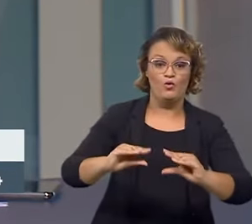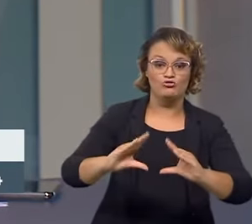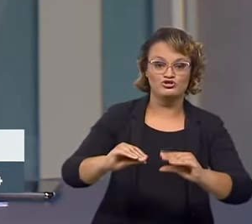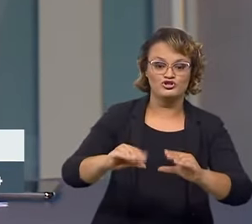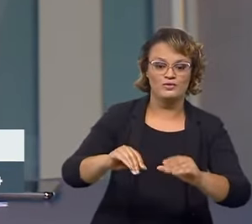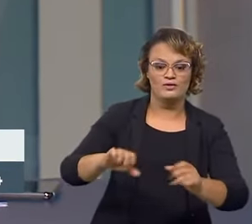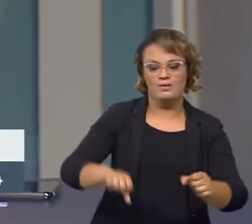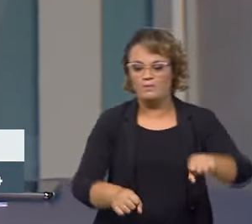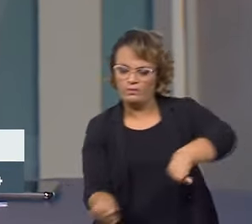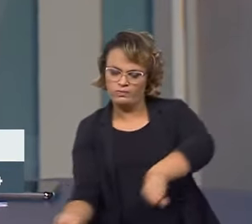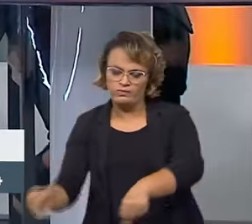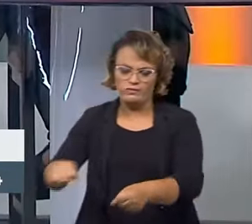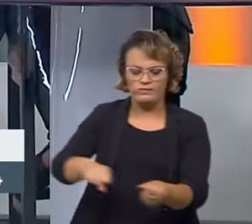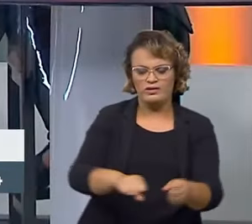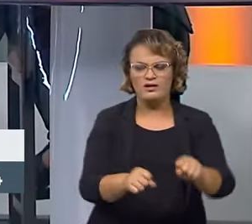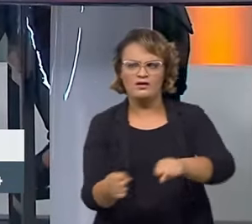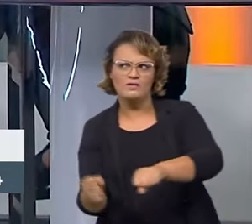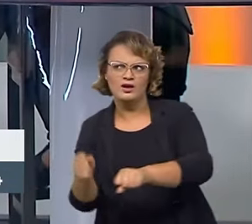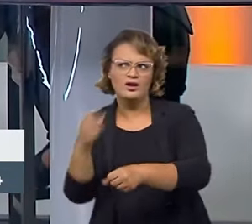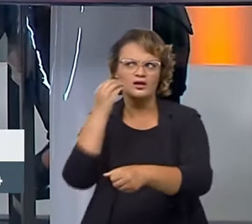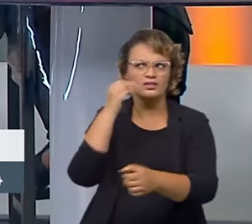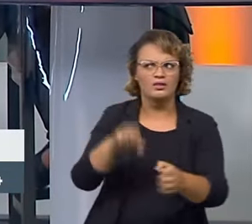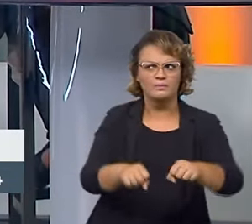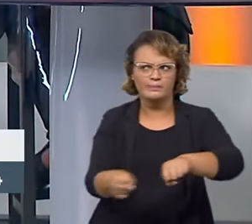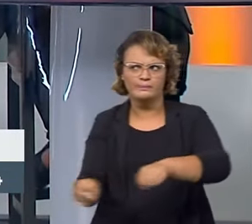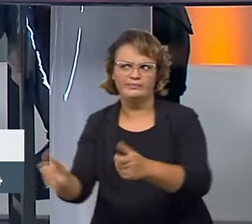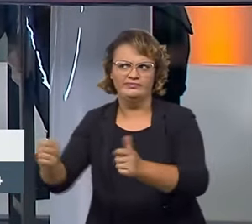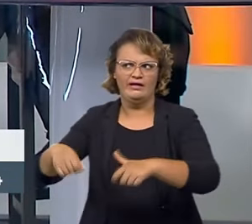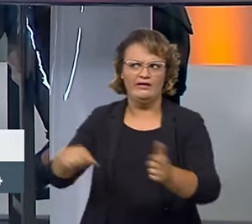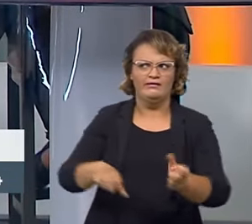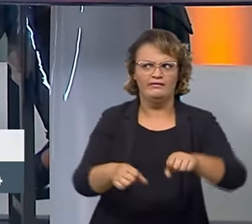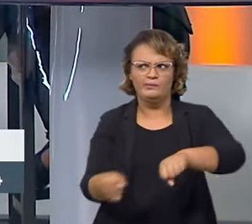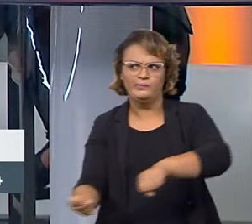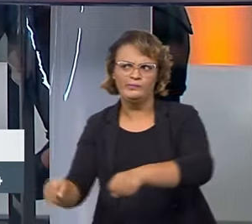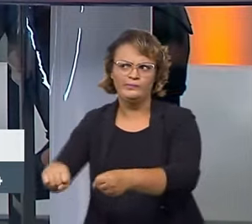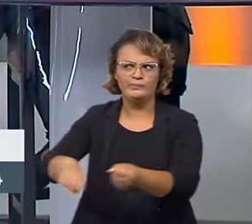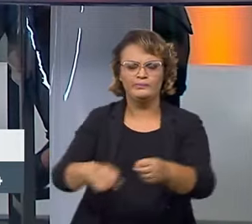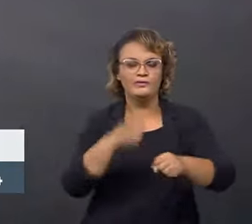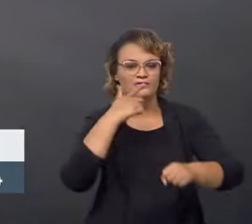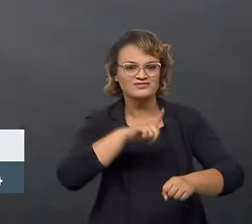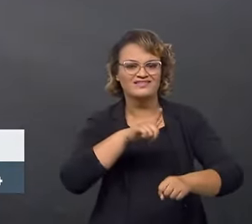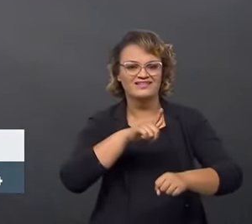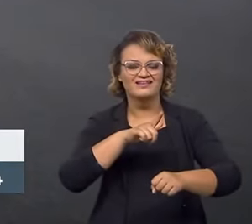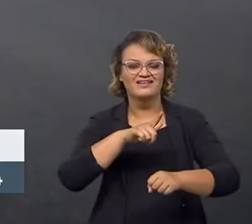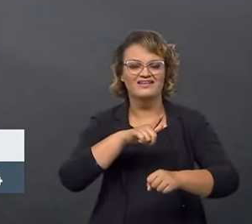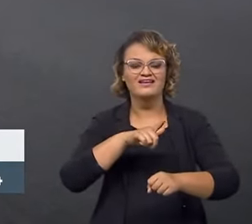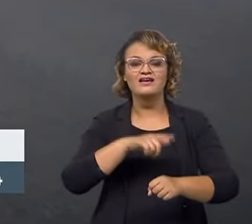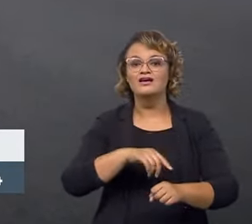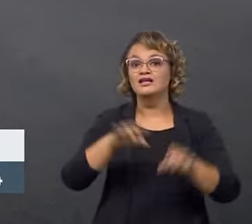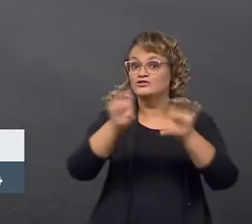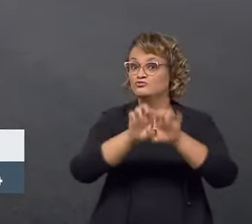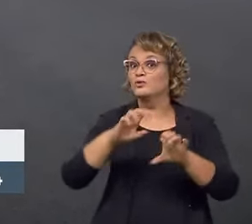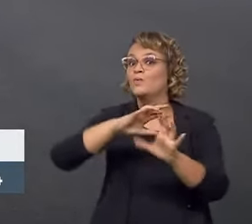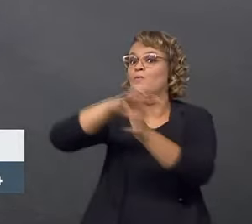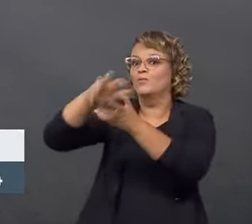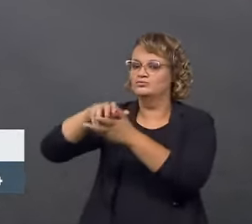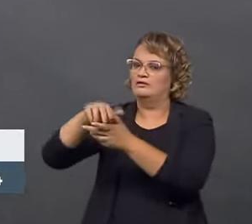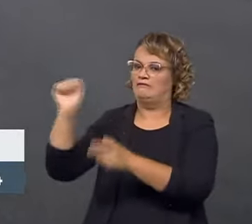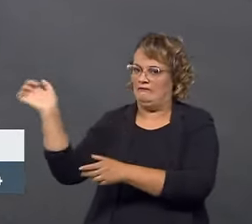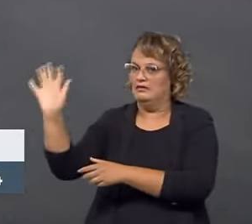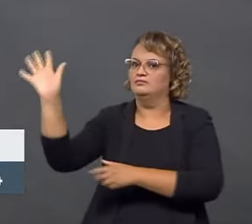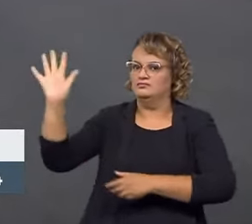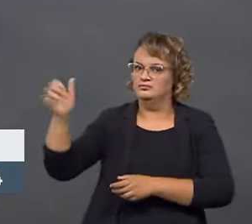pessoa rodar para um lado e para o outro, né? Para saber o desgaste desse colchão. Isso é uma estrutura que no mundo todo, ela é cara. Essa